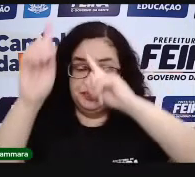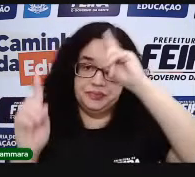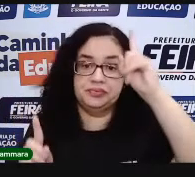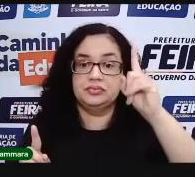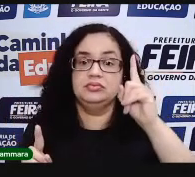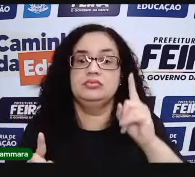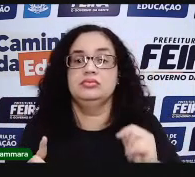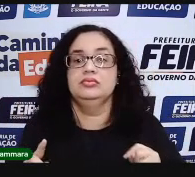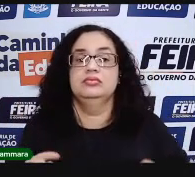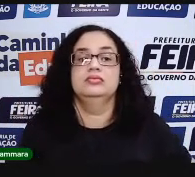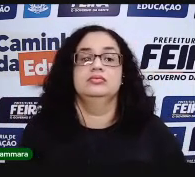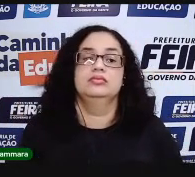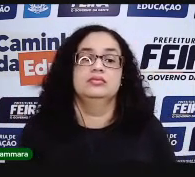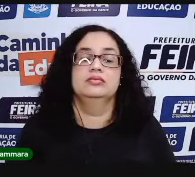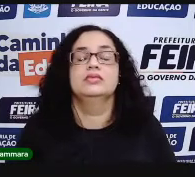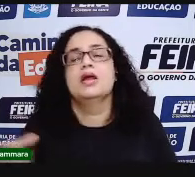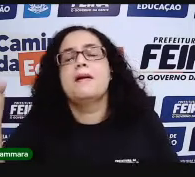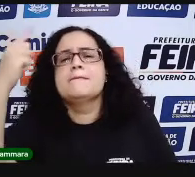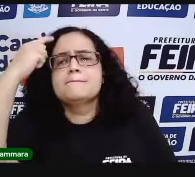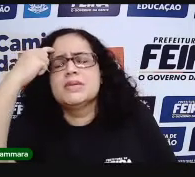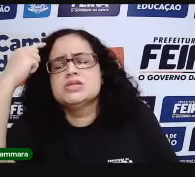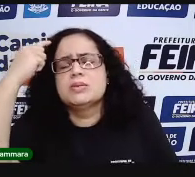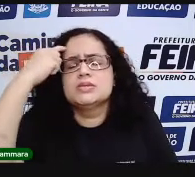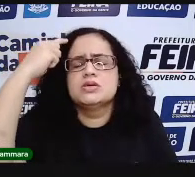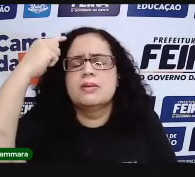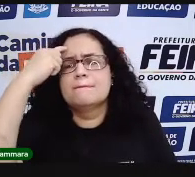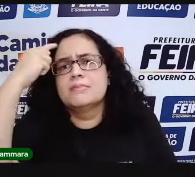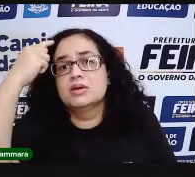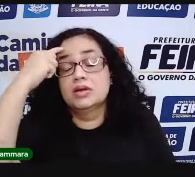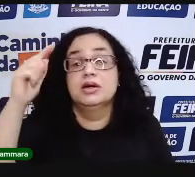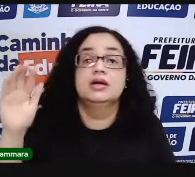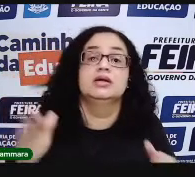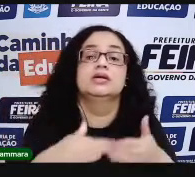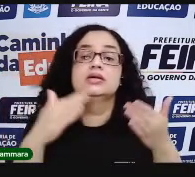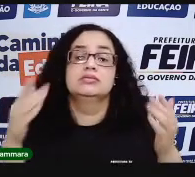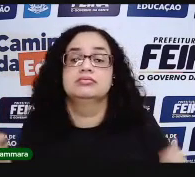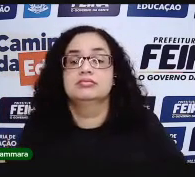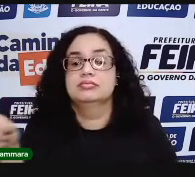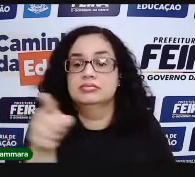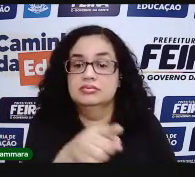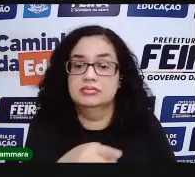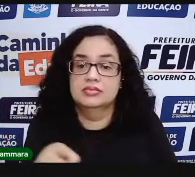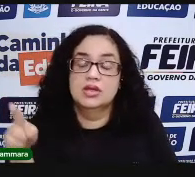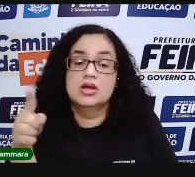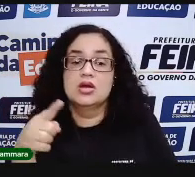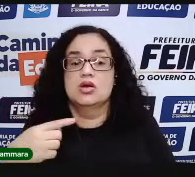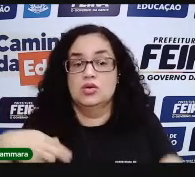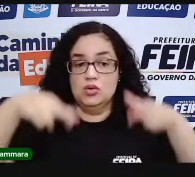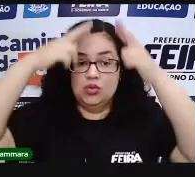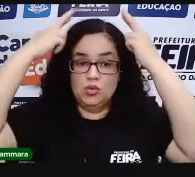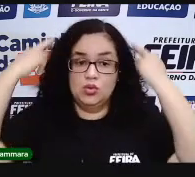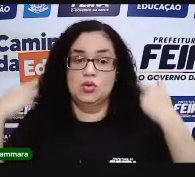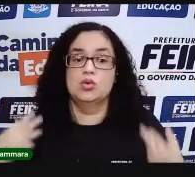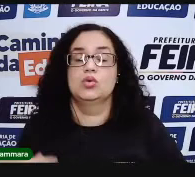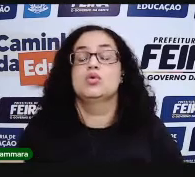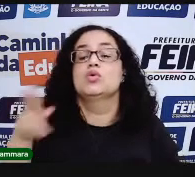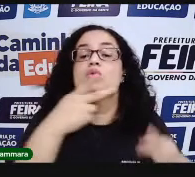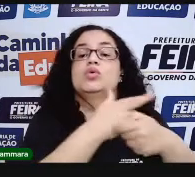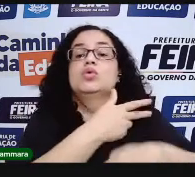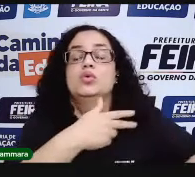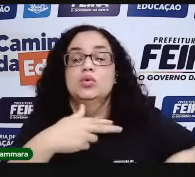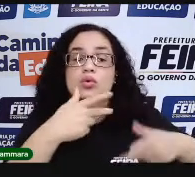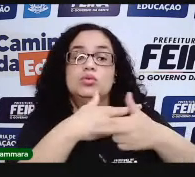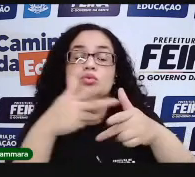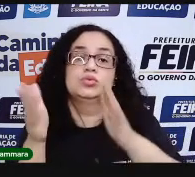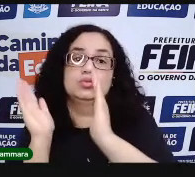uma alternativa. Pensou, pensou, pensou. E aí, olha só. O pastor, ele começou a usar